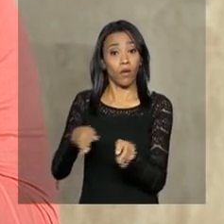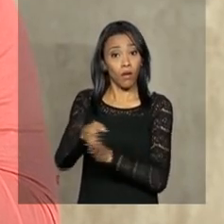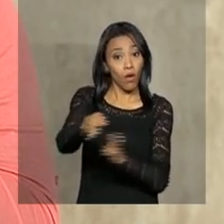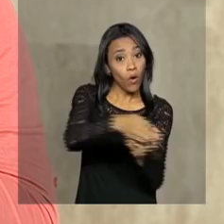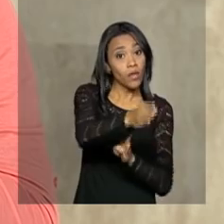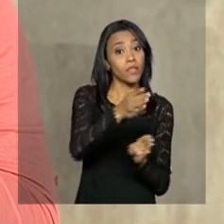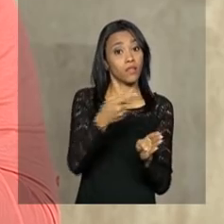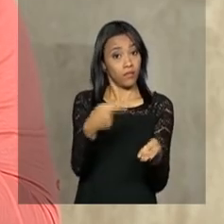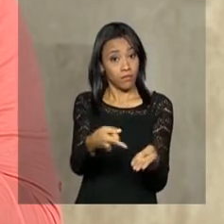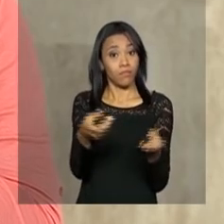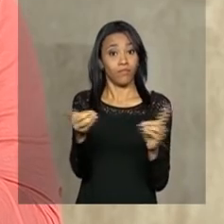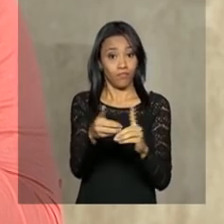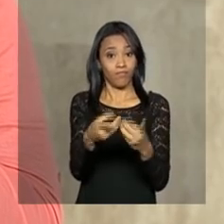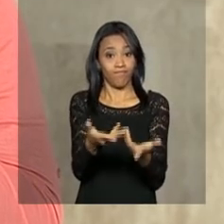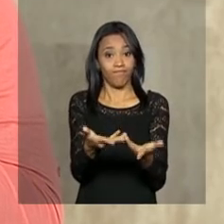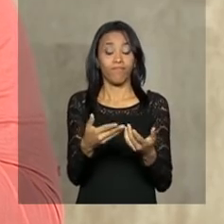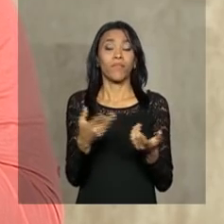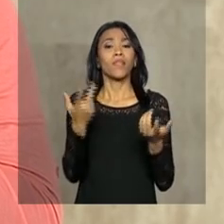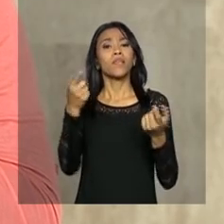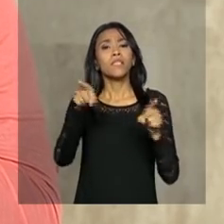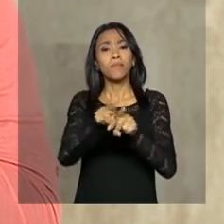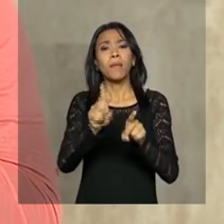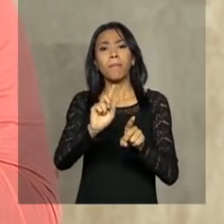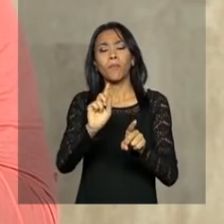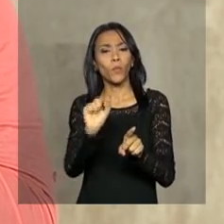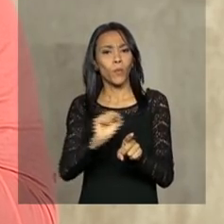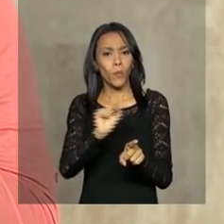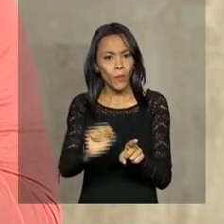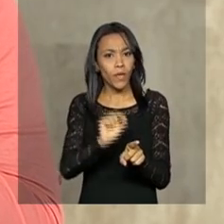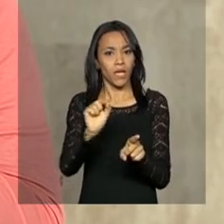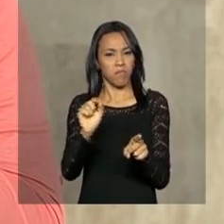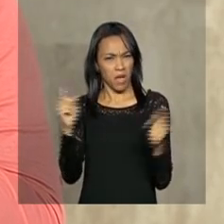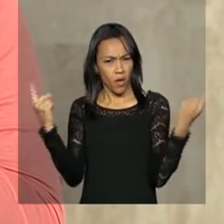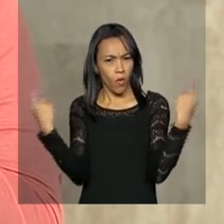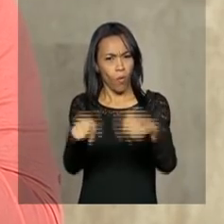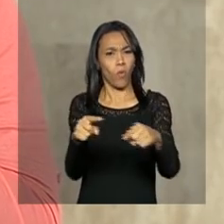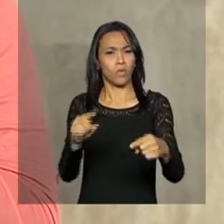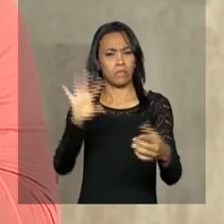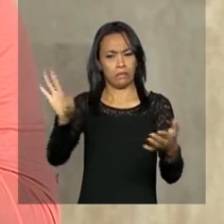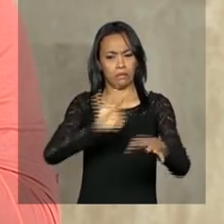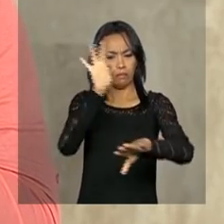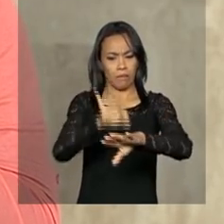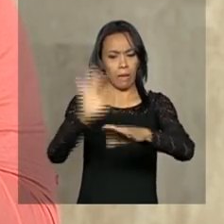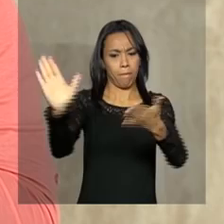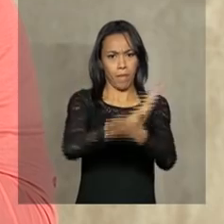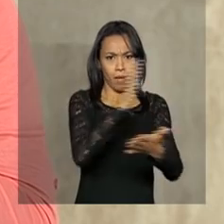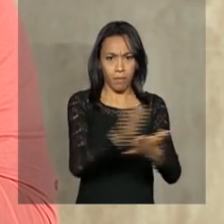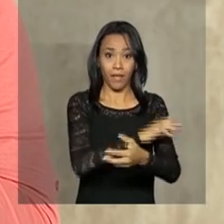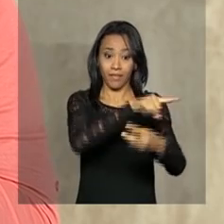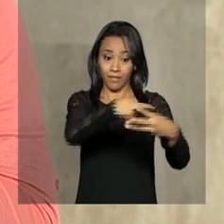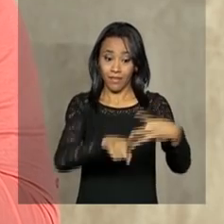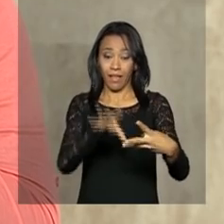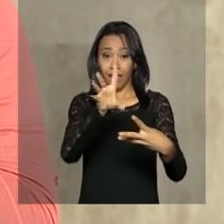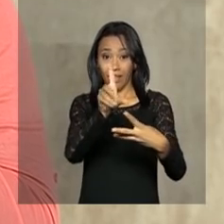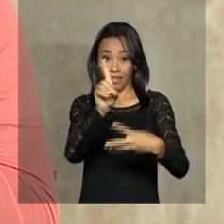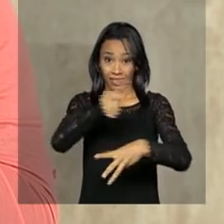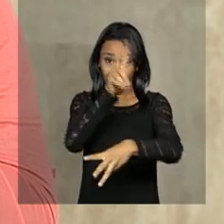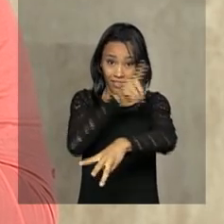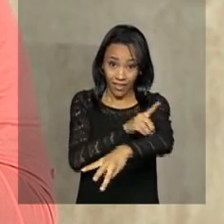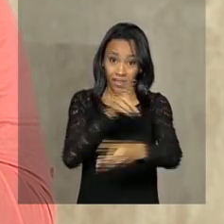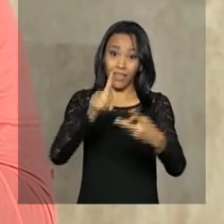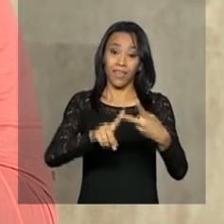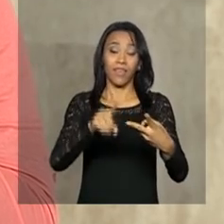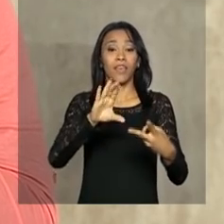e didáticos. E para aumentar o enfrentamento ao mosquito transmissor da dengue, da febre